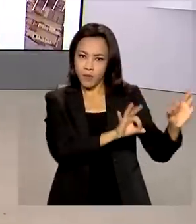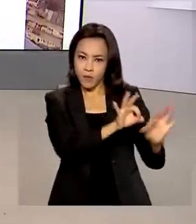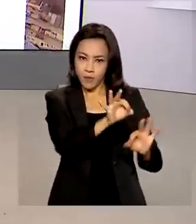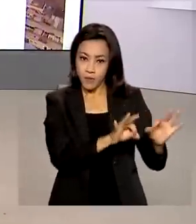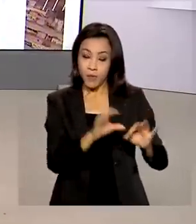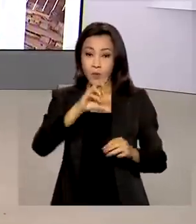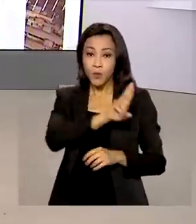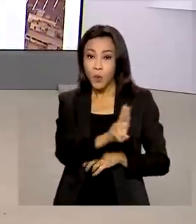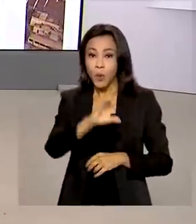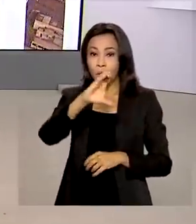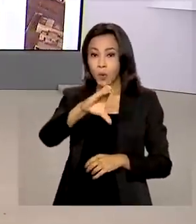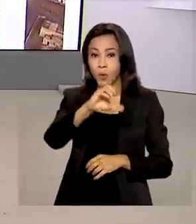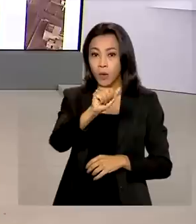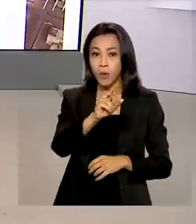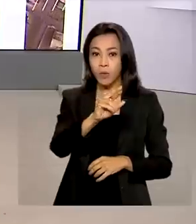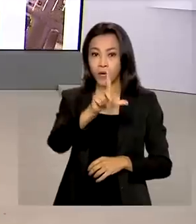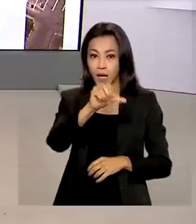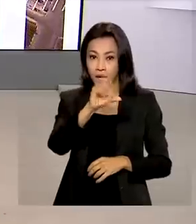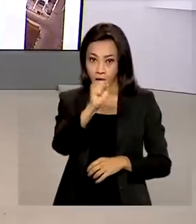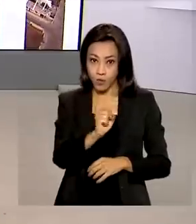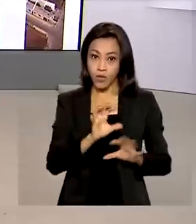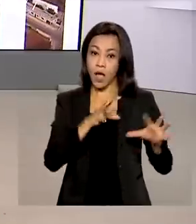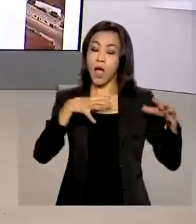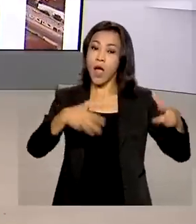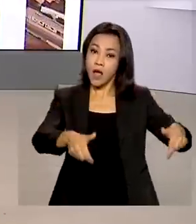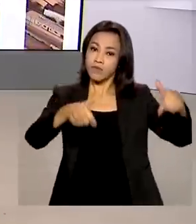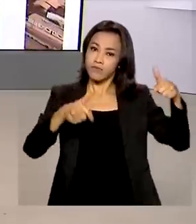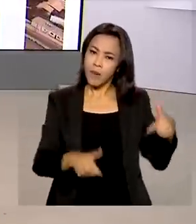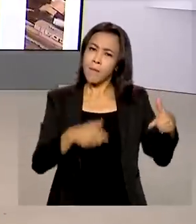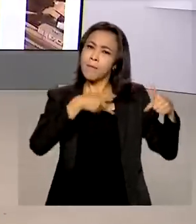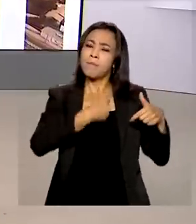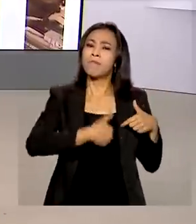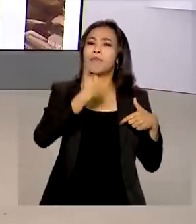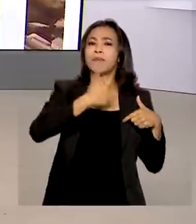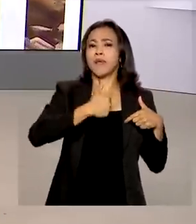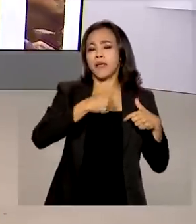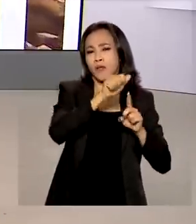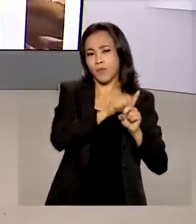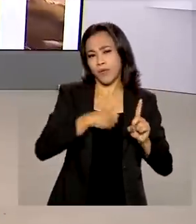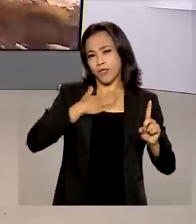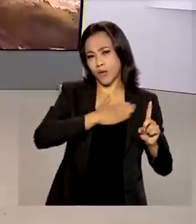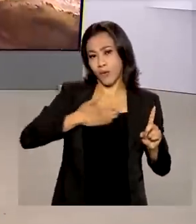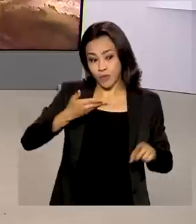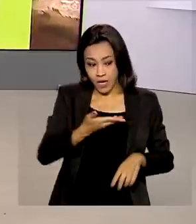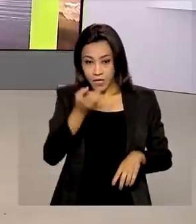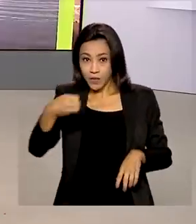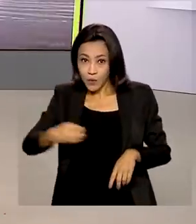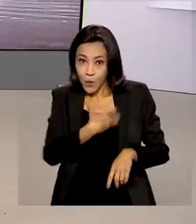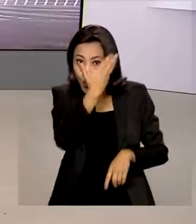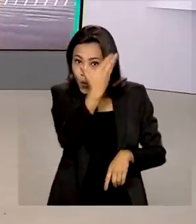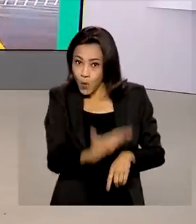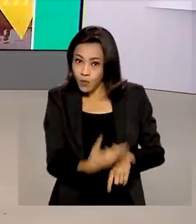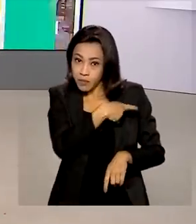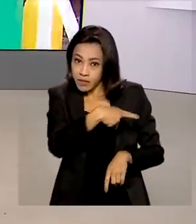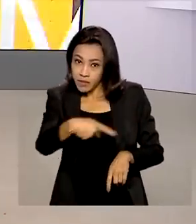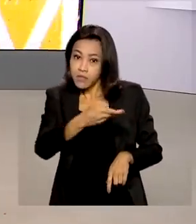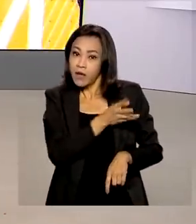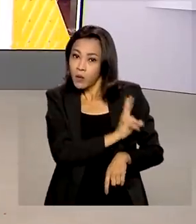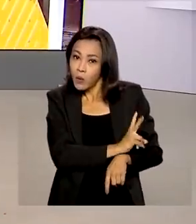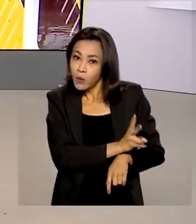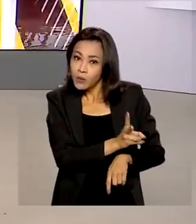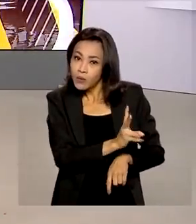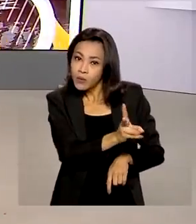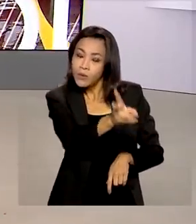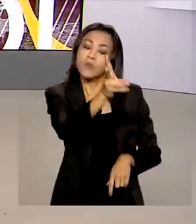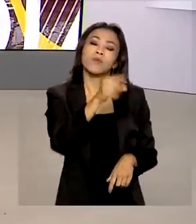partir do dia 1º de agosto. De acordo com o ministro da Educação, Vitor Gordói, o novo presidente do INEP irá garantir a continuidade dos